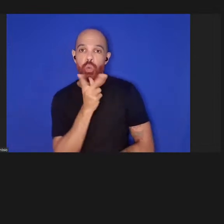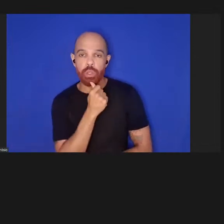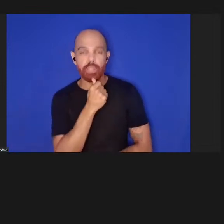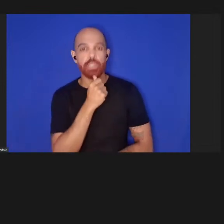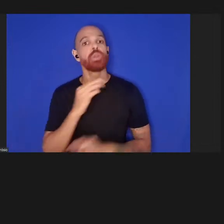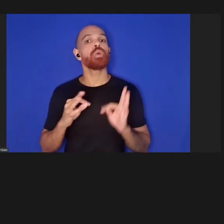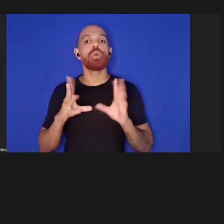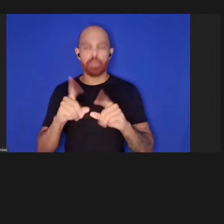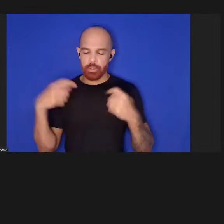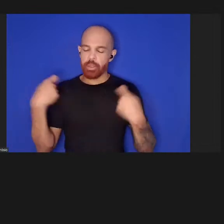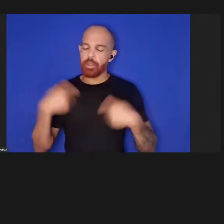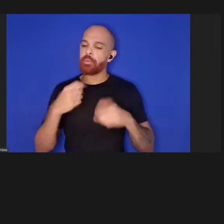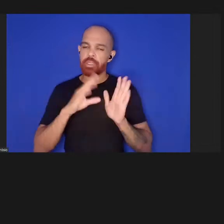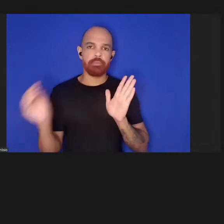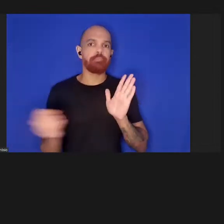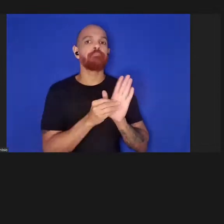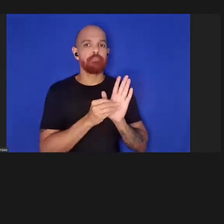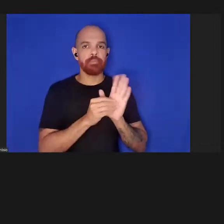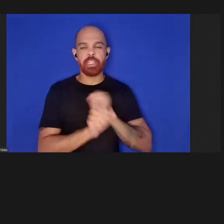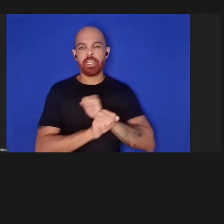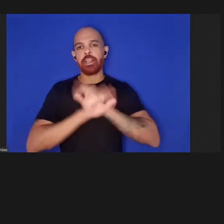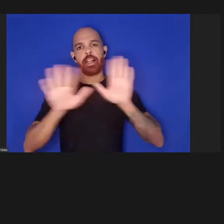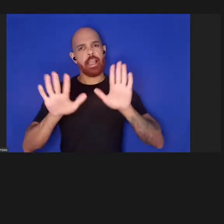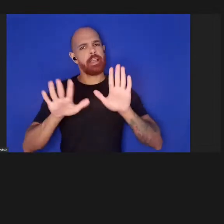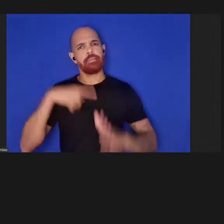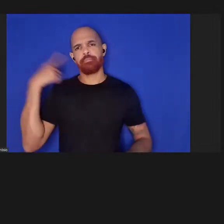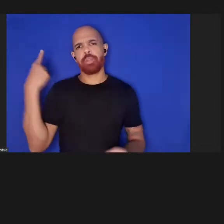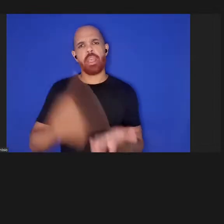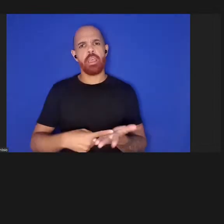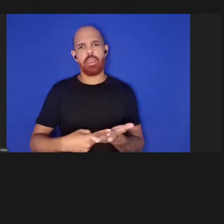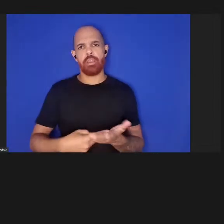deveria ficar totalmente claro imediatamente